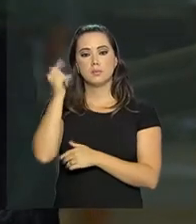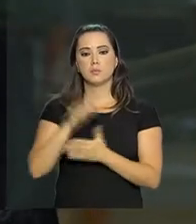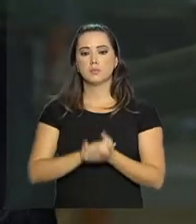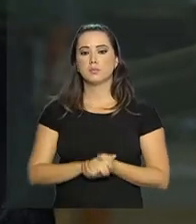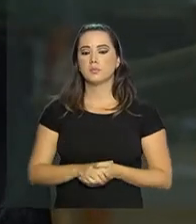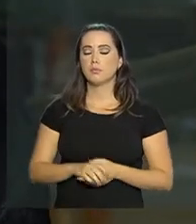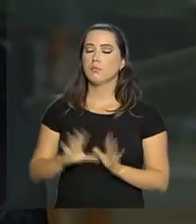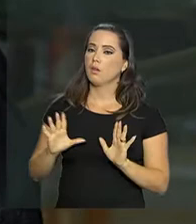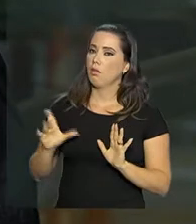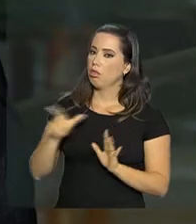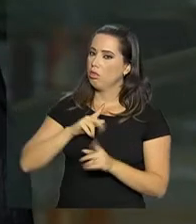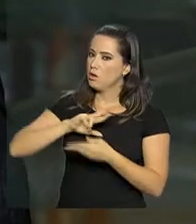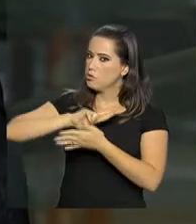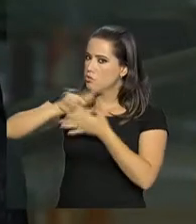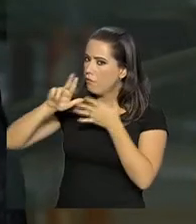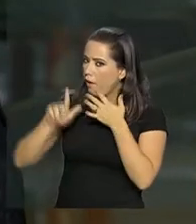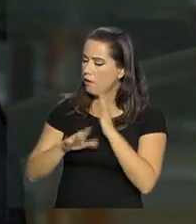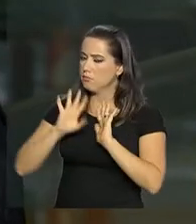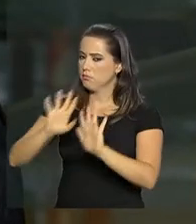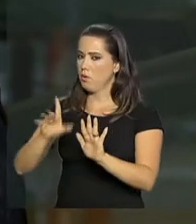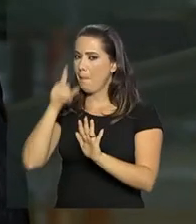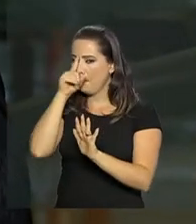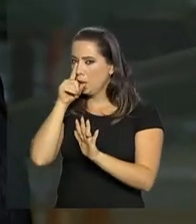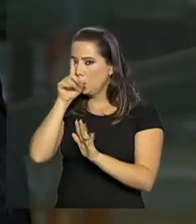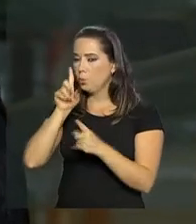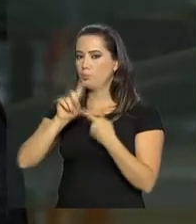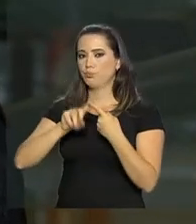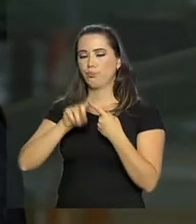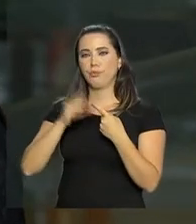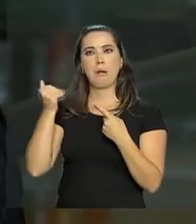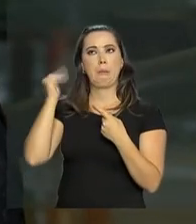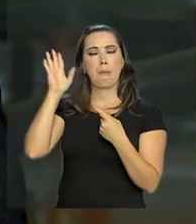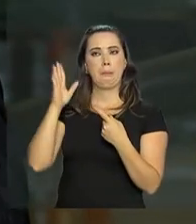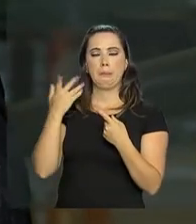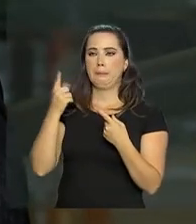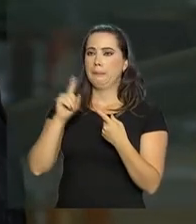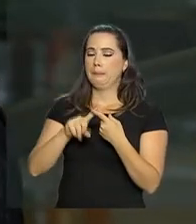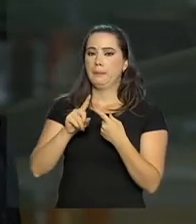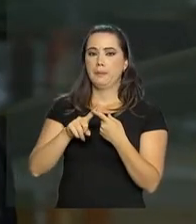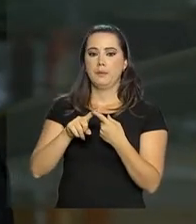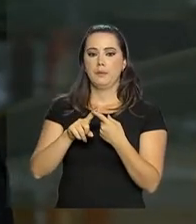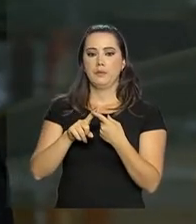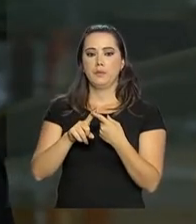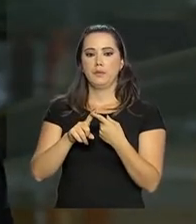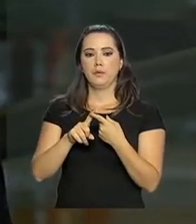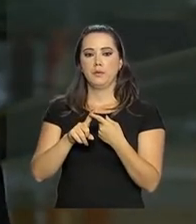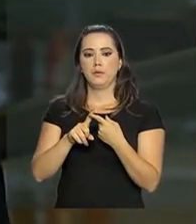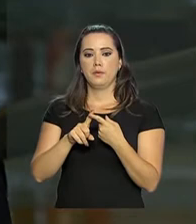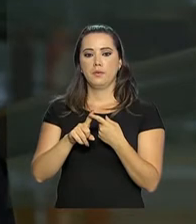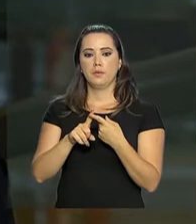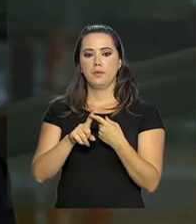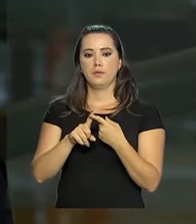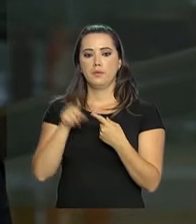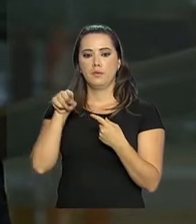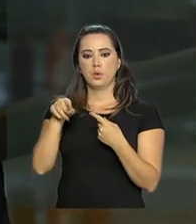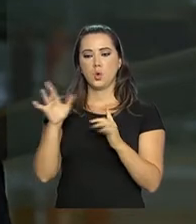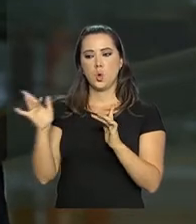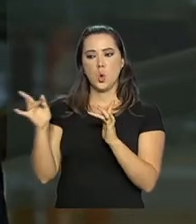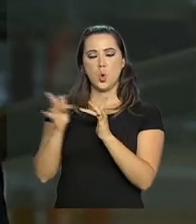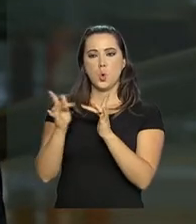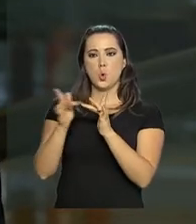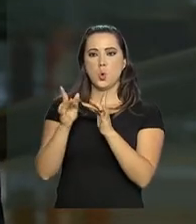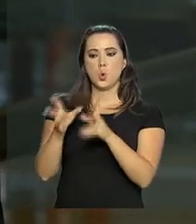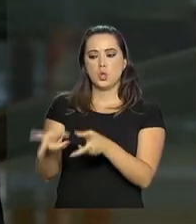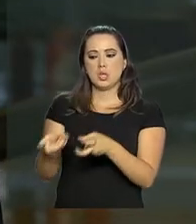muitos riscos. A gente pode considerar, por exemplo, os riscos mais graves, que são os riscos relacionados a contato com